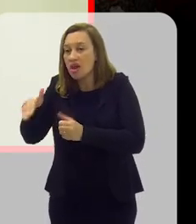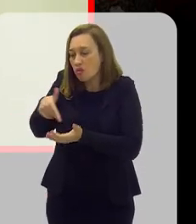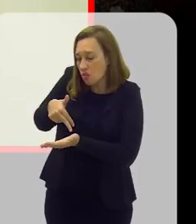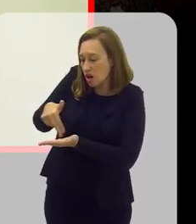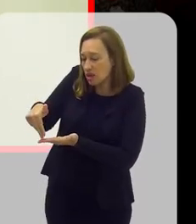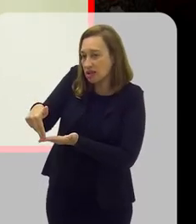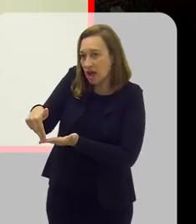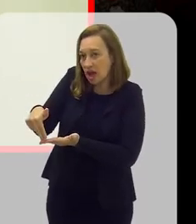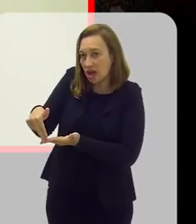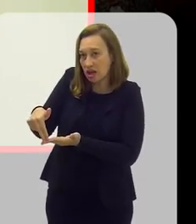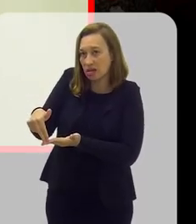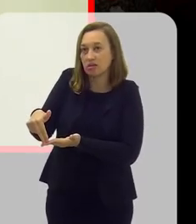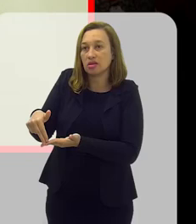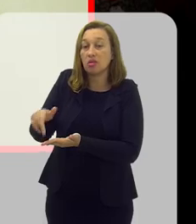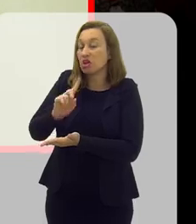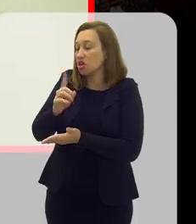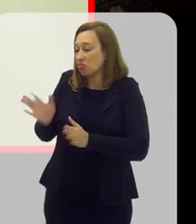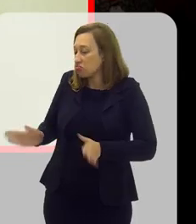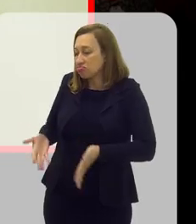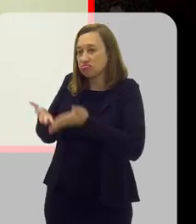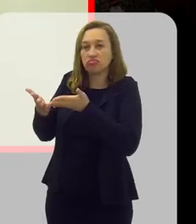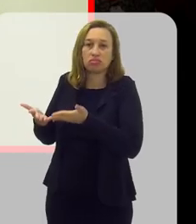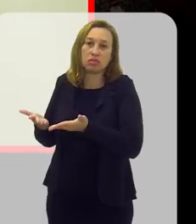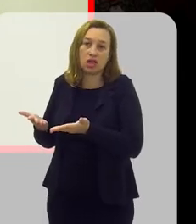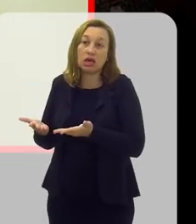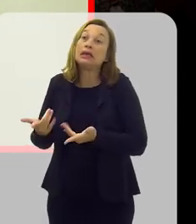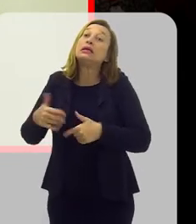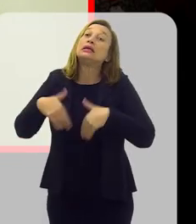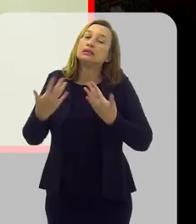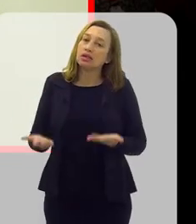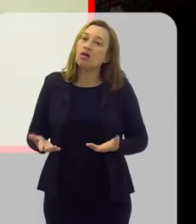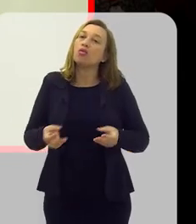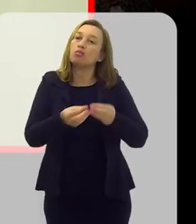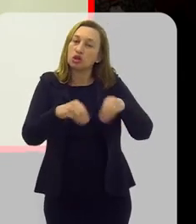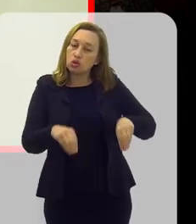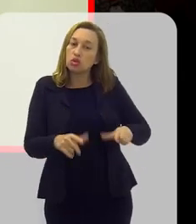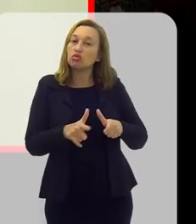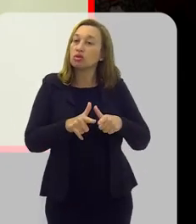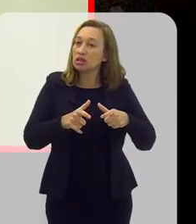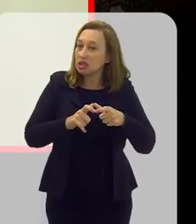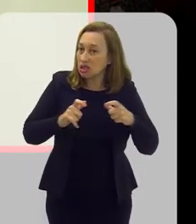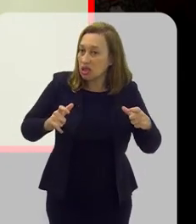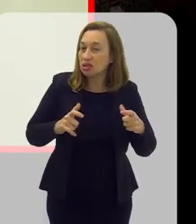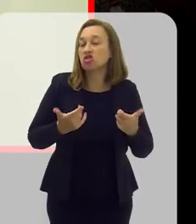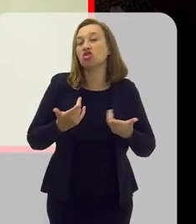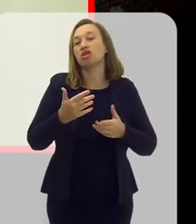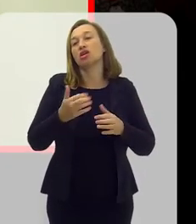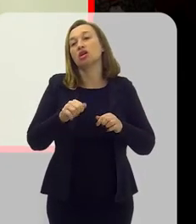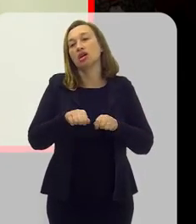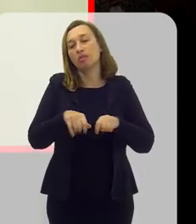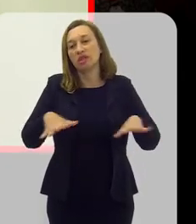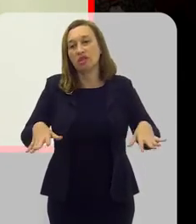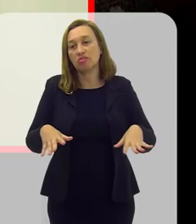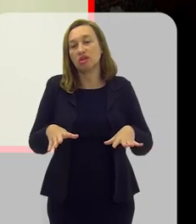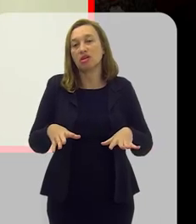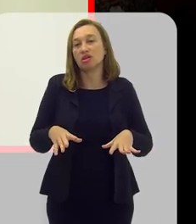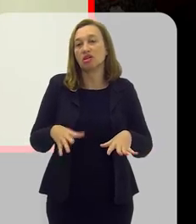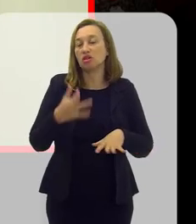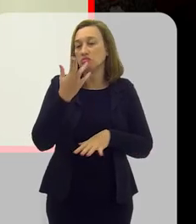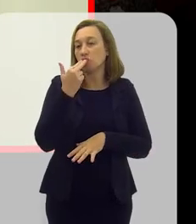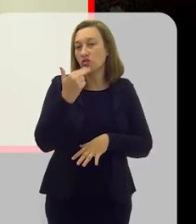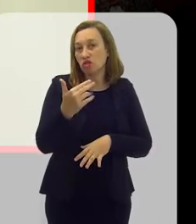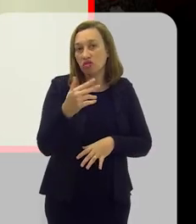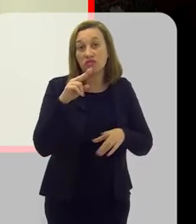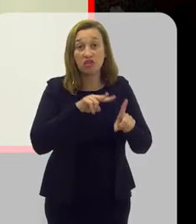porque passaram a não ser estimuladas. Então, é uma dívida muito grande que essa pandemia deixa, do ponto de vista nutricional,